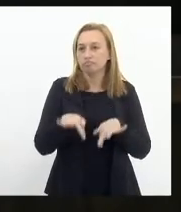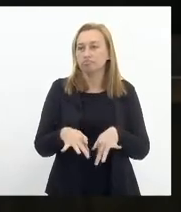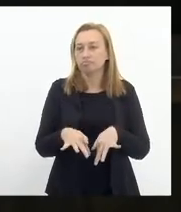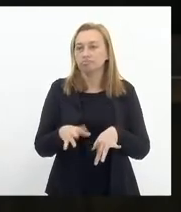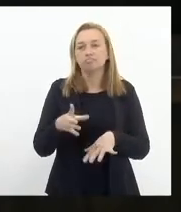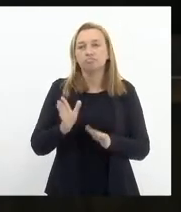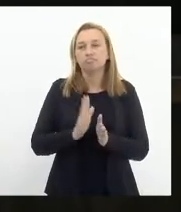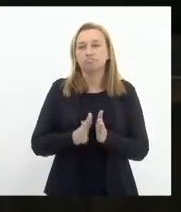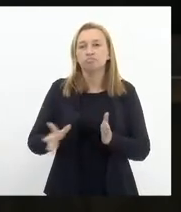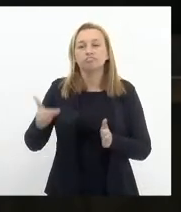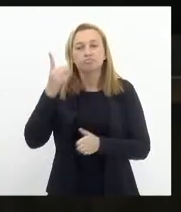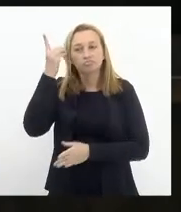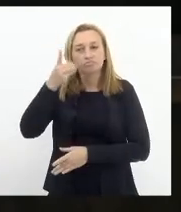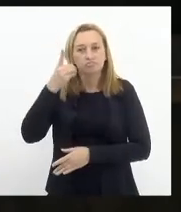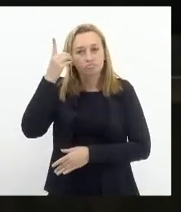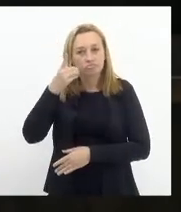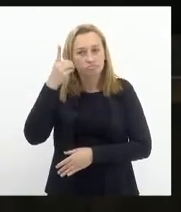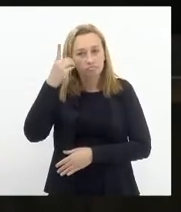extraordinária pela ordem a deputada